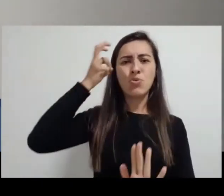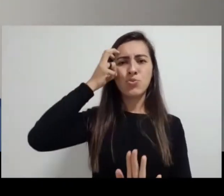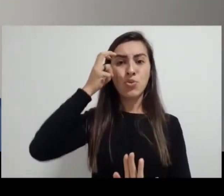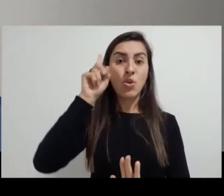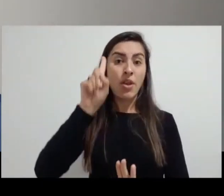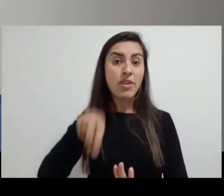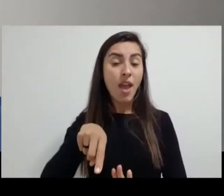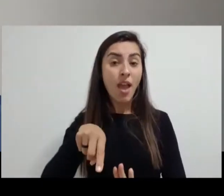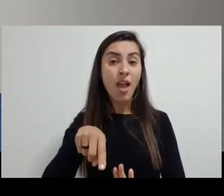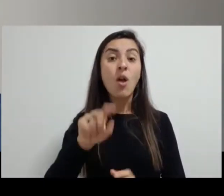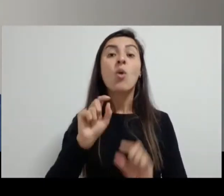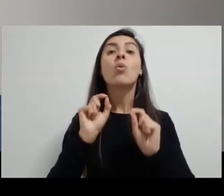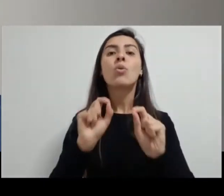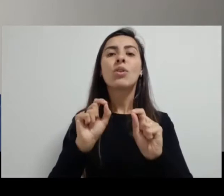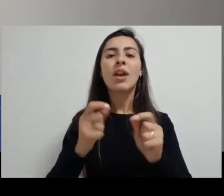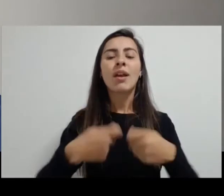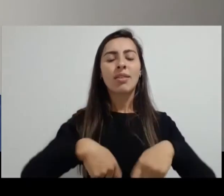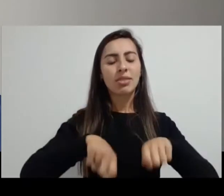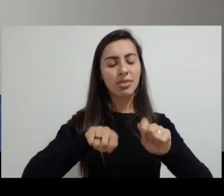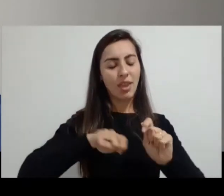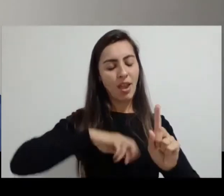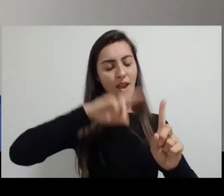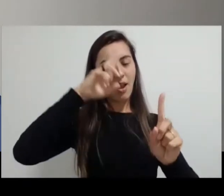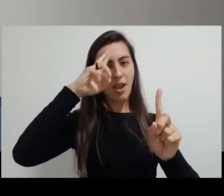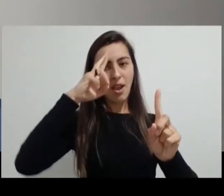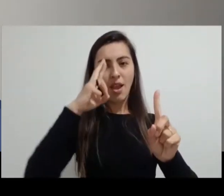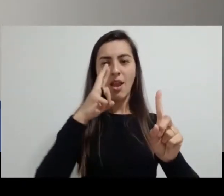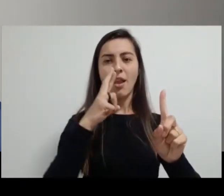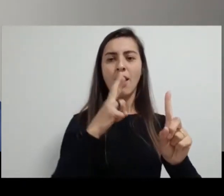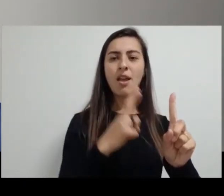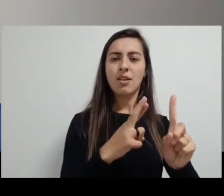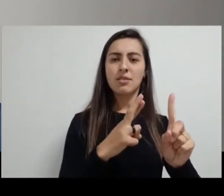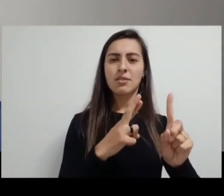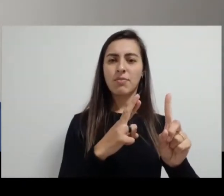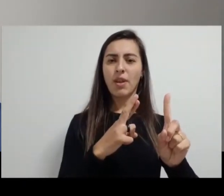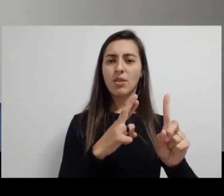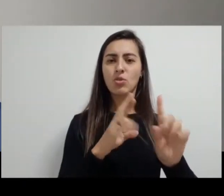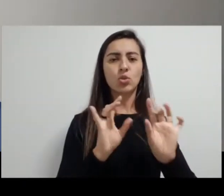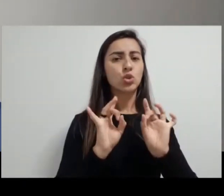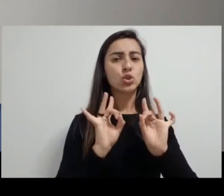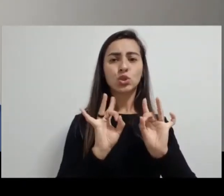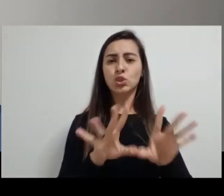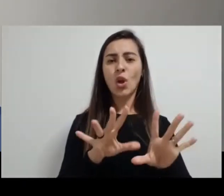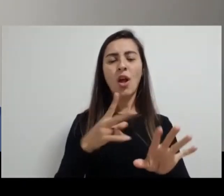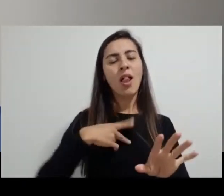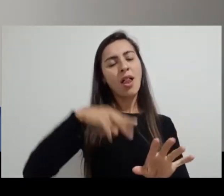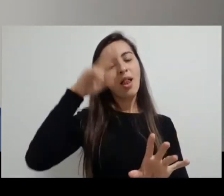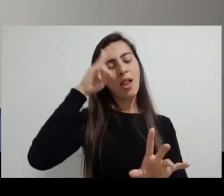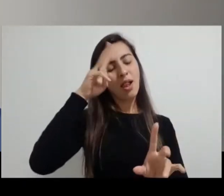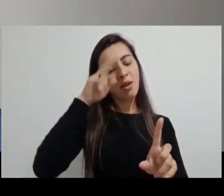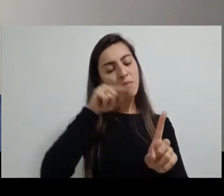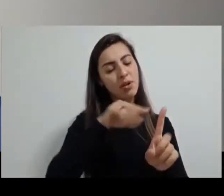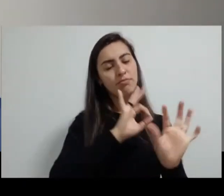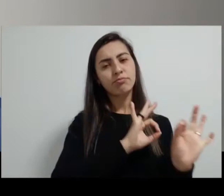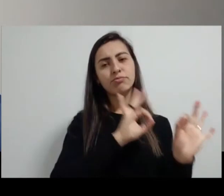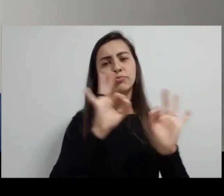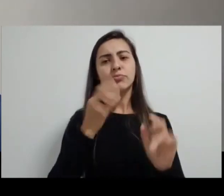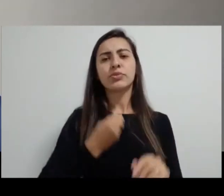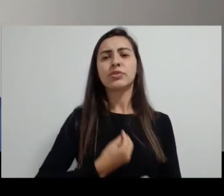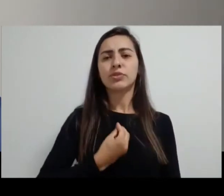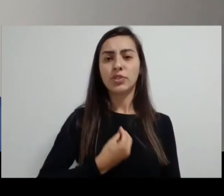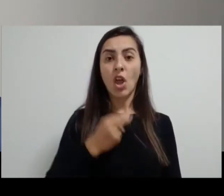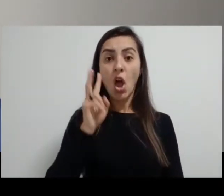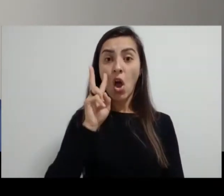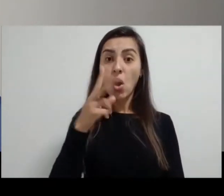este cunho de veneração. E assim também recordar todos os seus ensinamentos. Você,